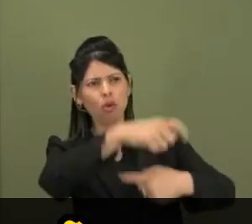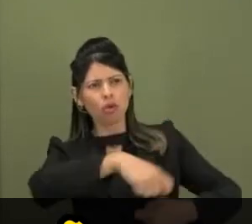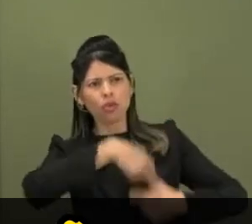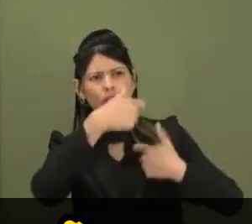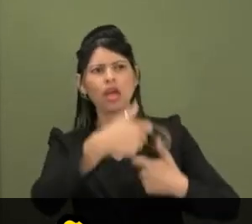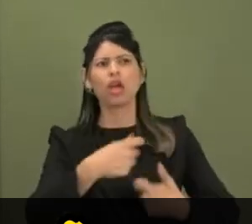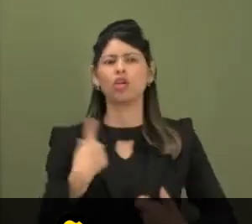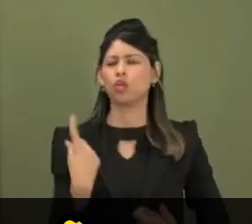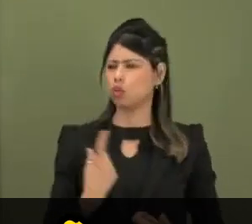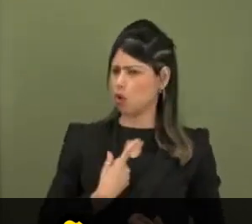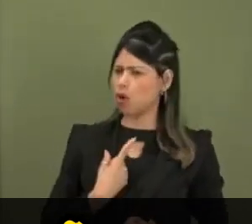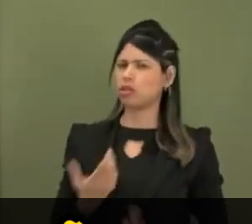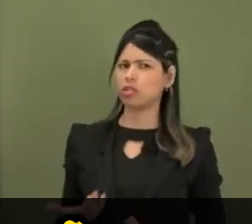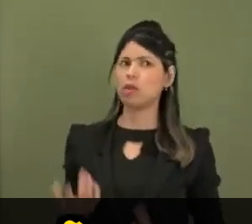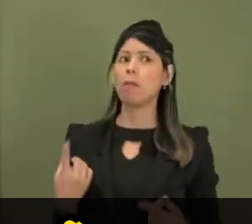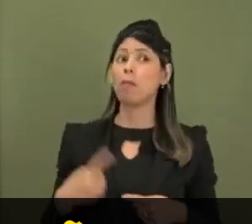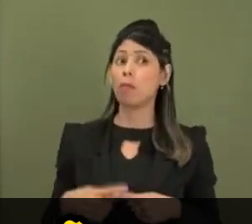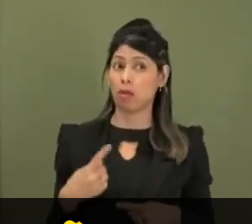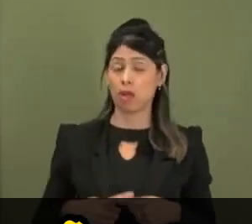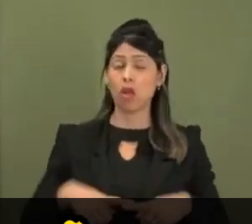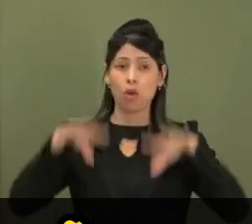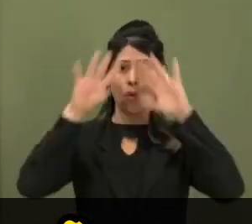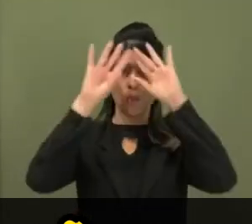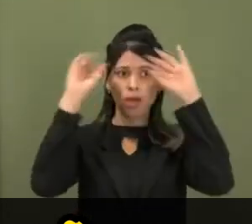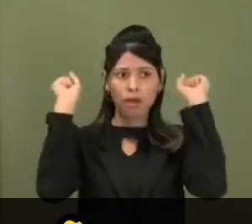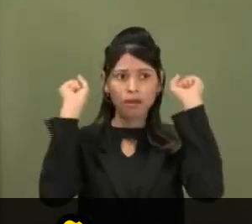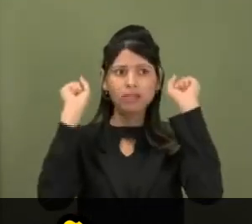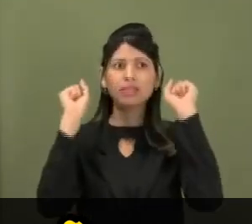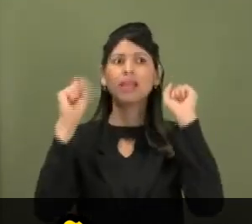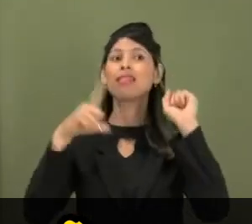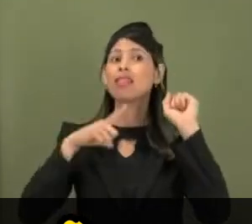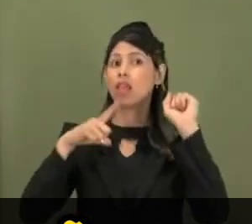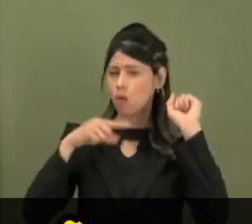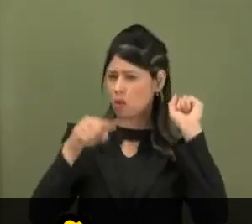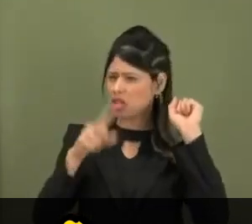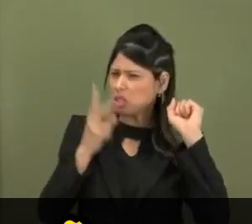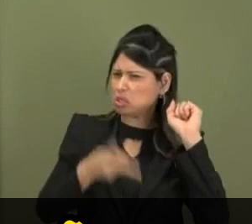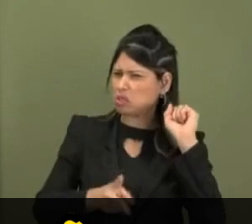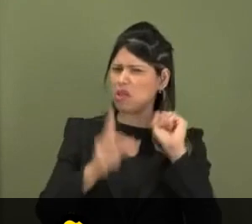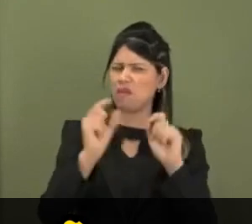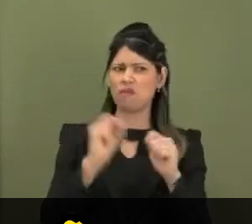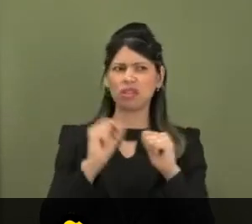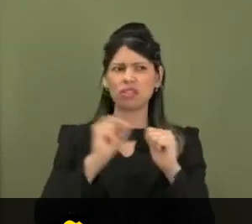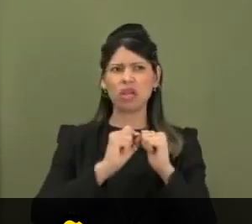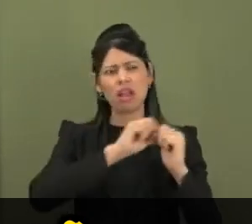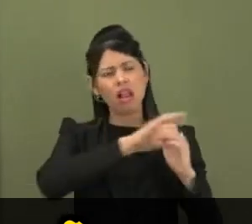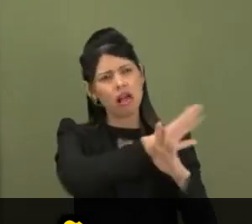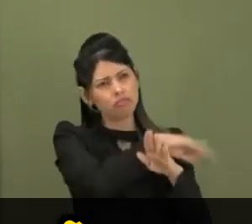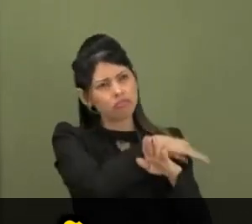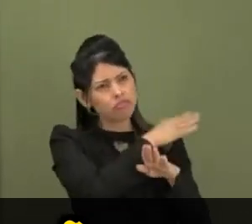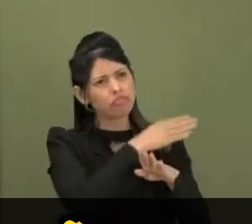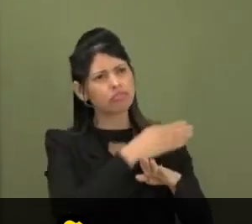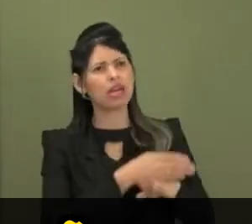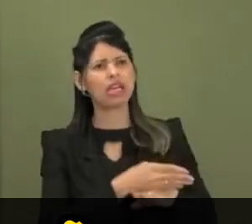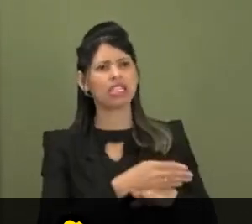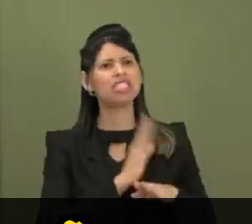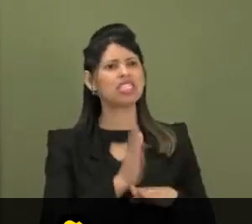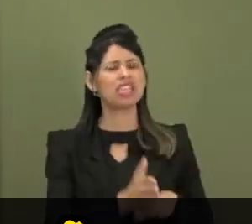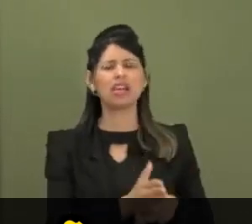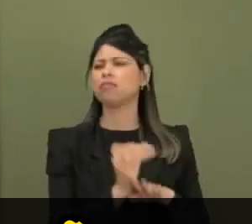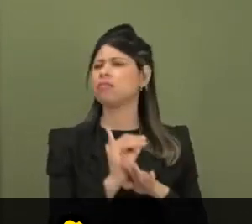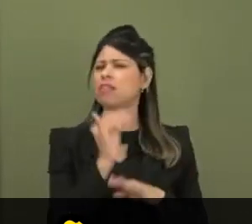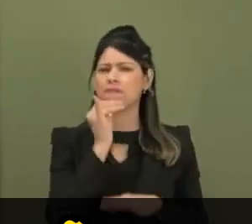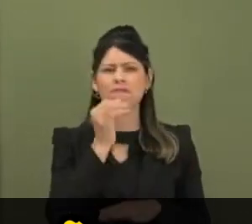O STF, como tem feito nos últimos anos, infelizmente,